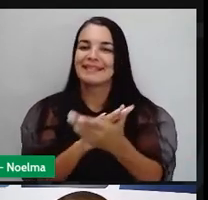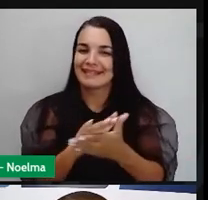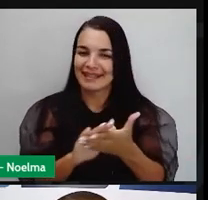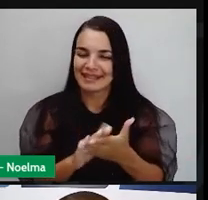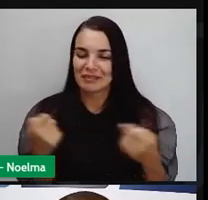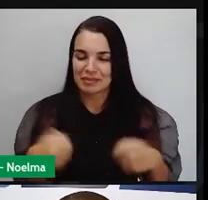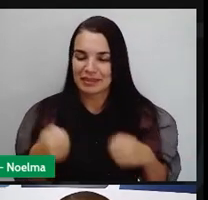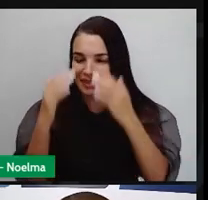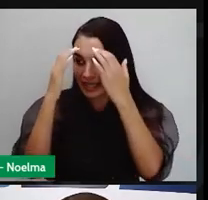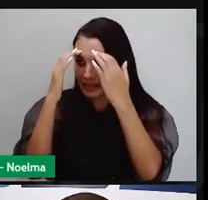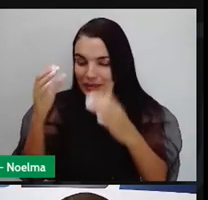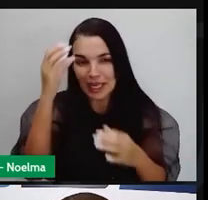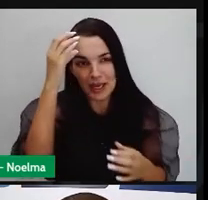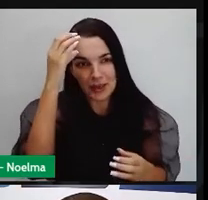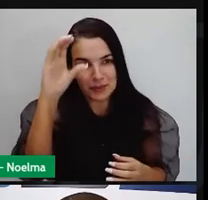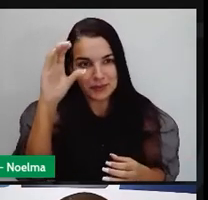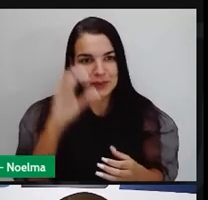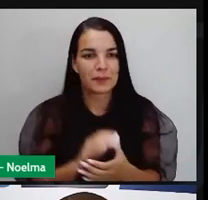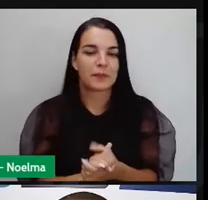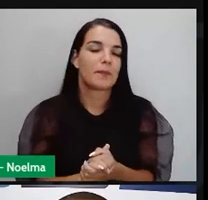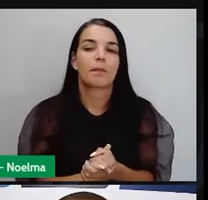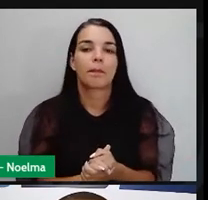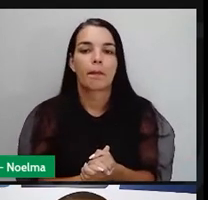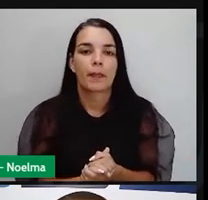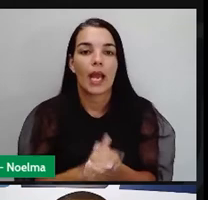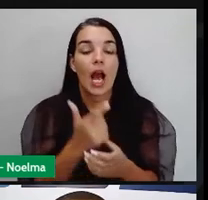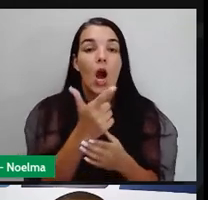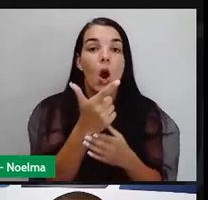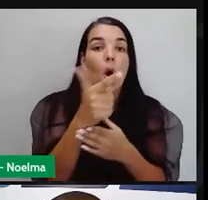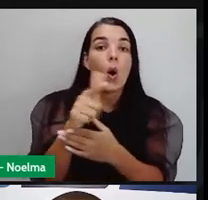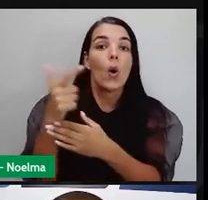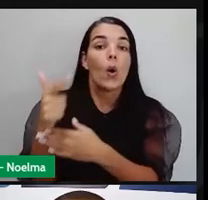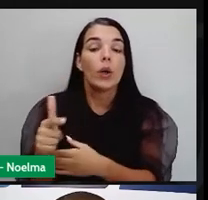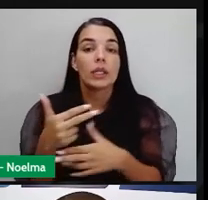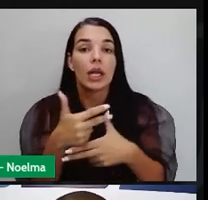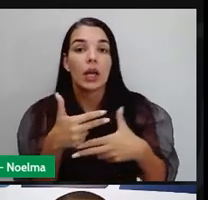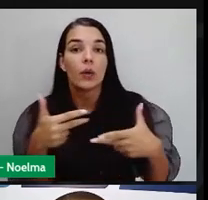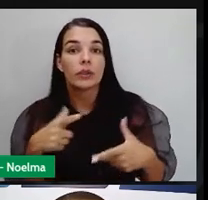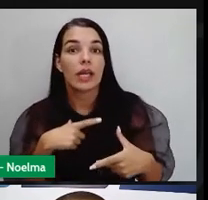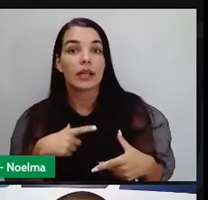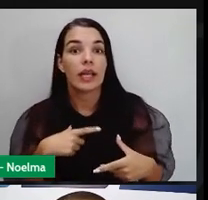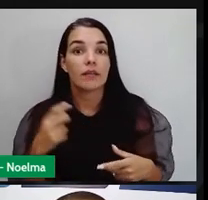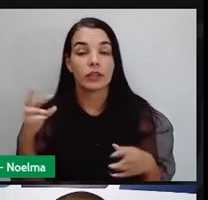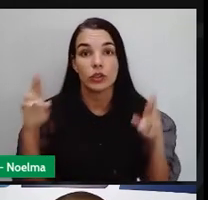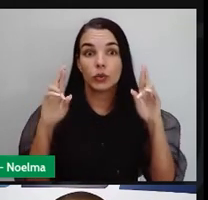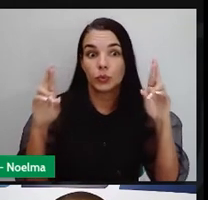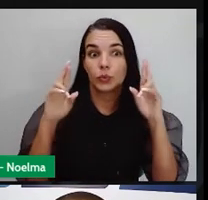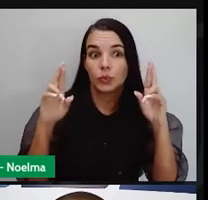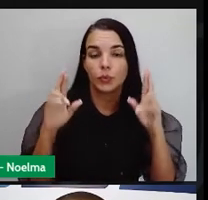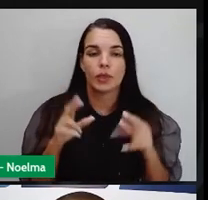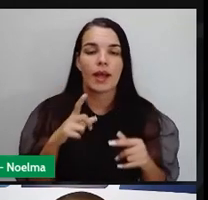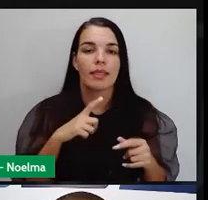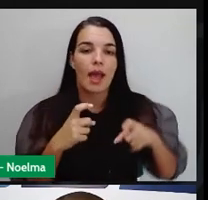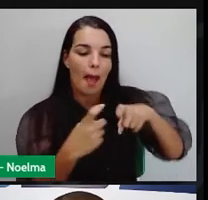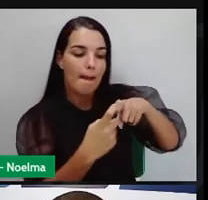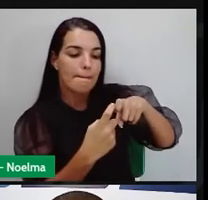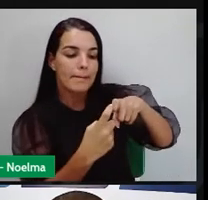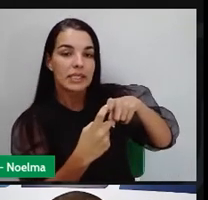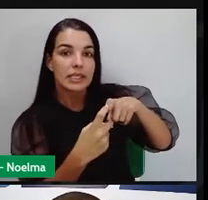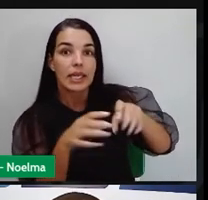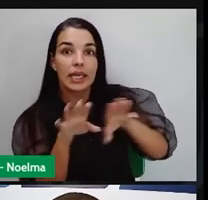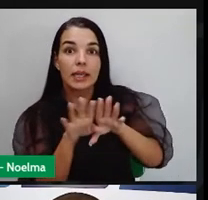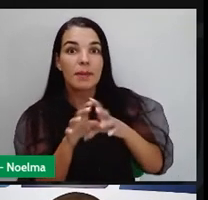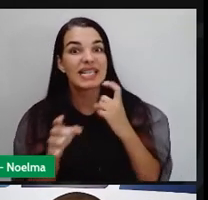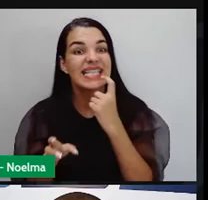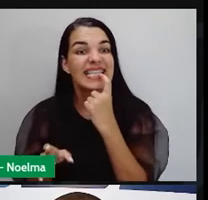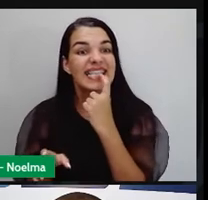a cultura dos outros. Outro elemento que os egípcios tiveram um grande sucesso foi na medicina e na odontologia.